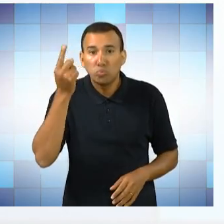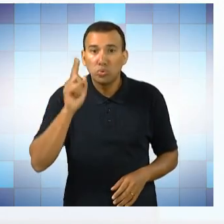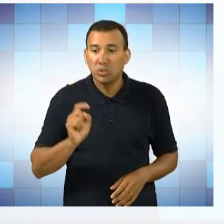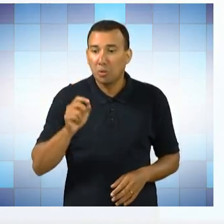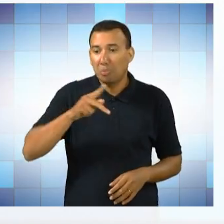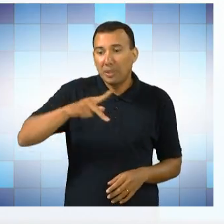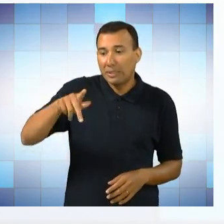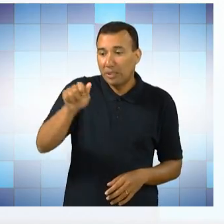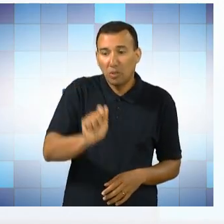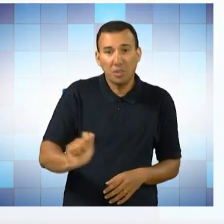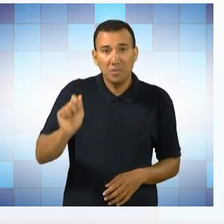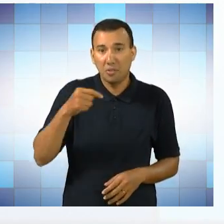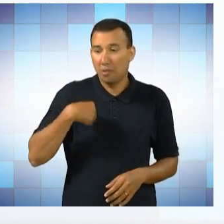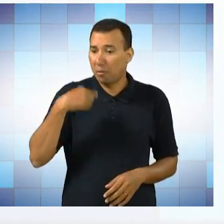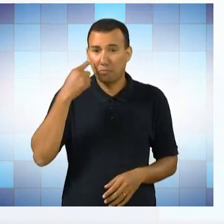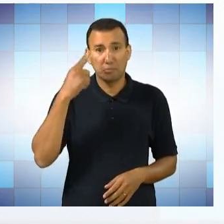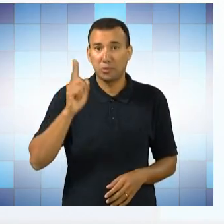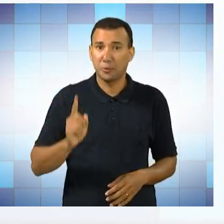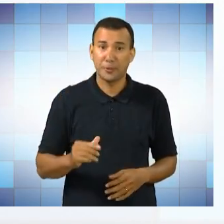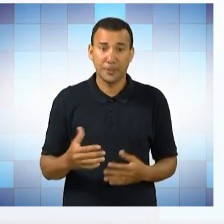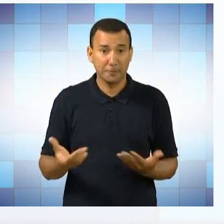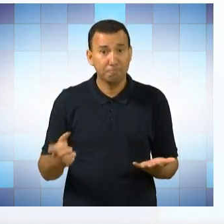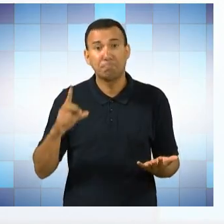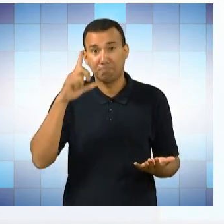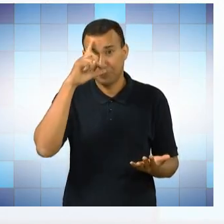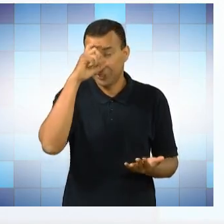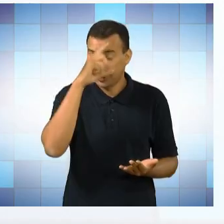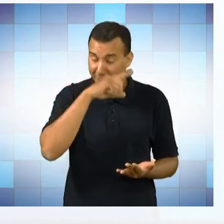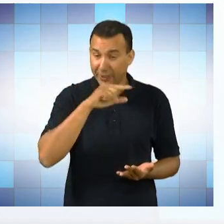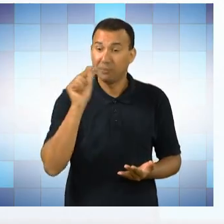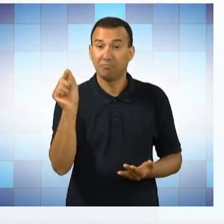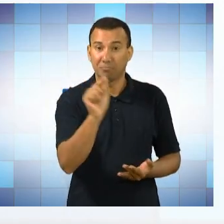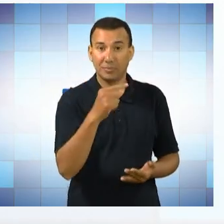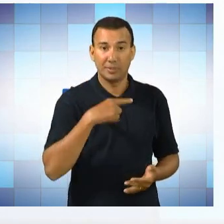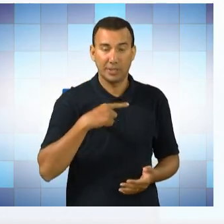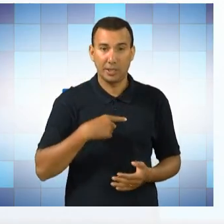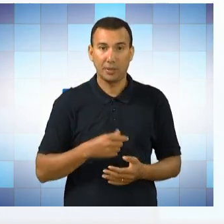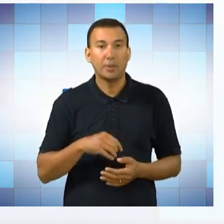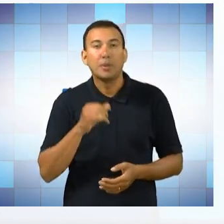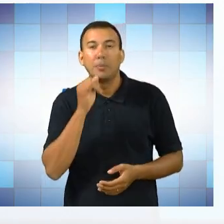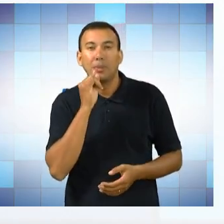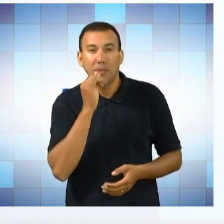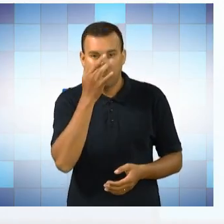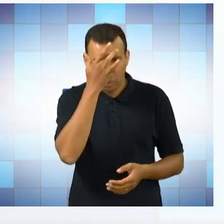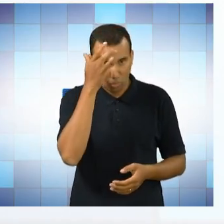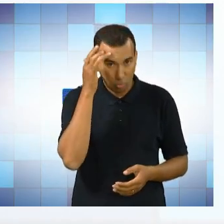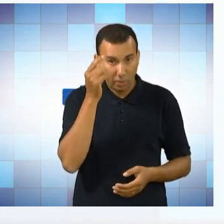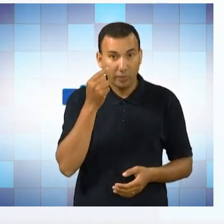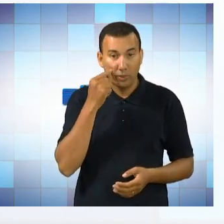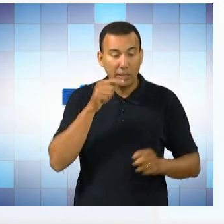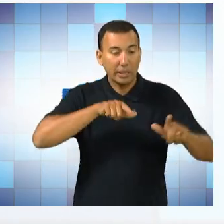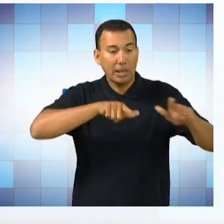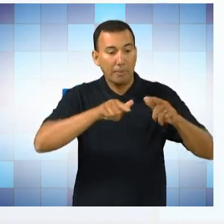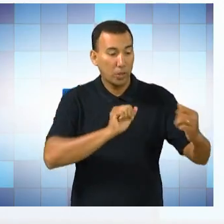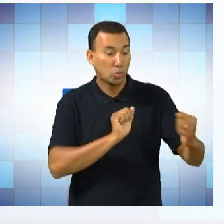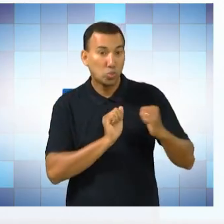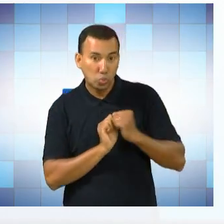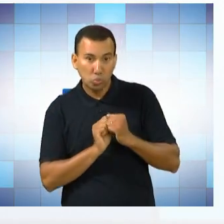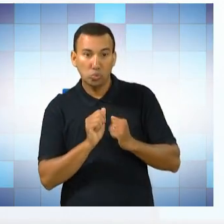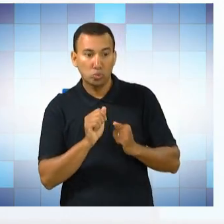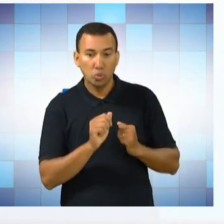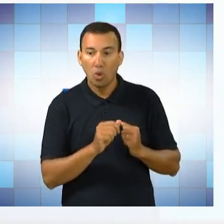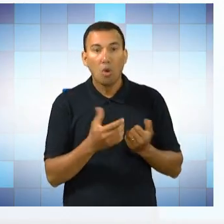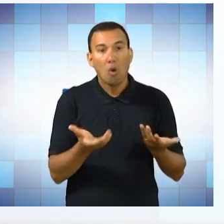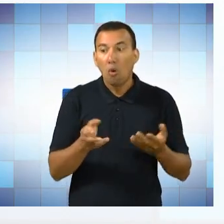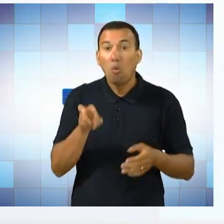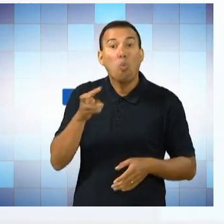presidente da associação. Geralmente, quem acompanha o trabalho da gente há mais tempo, pessoas